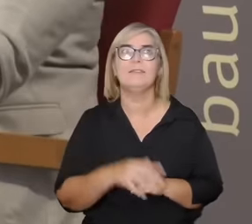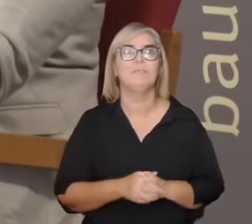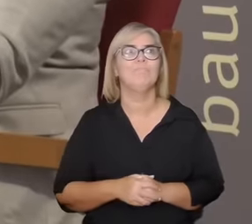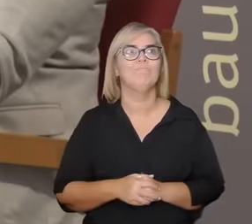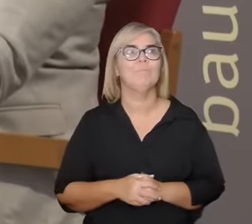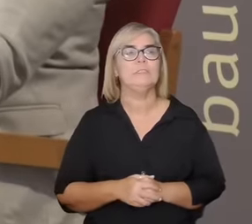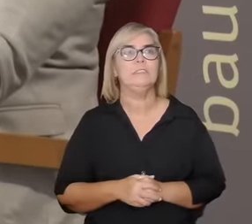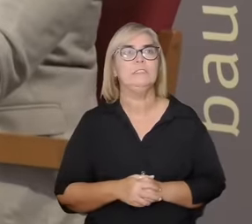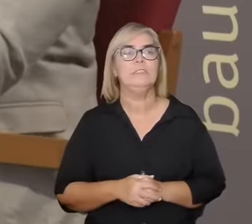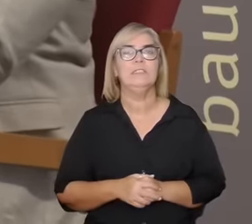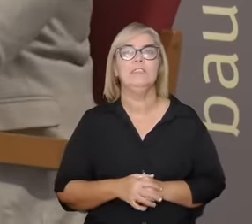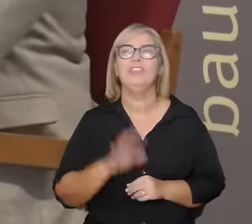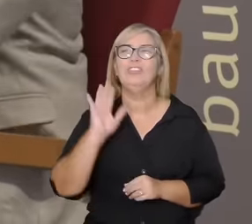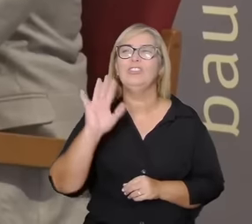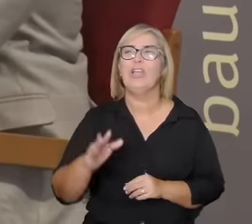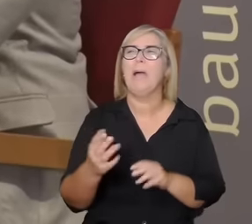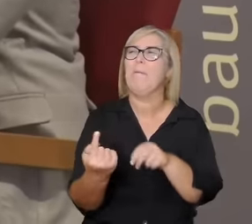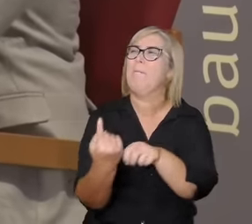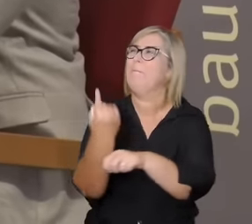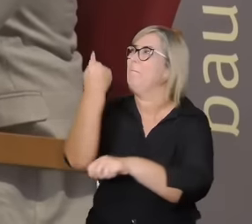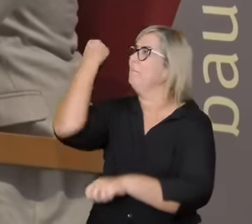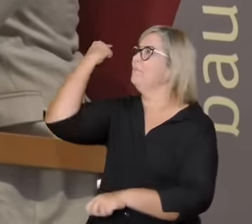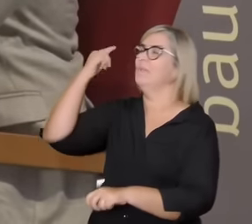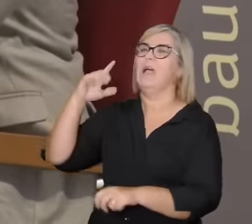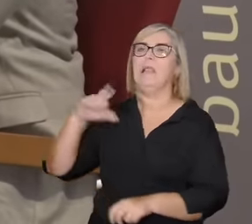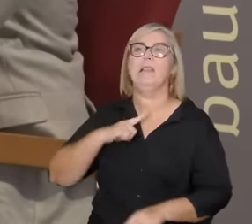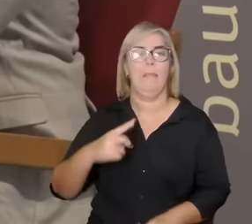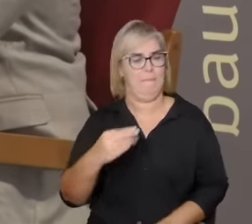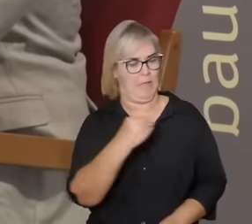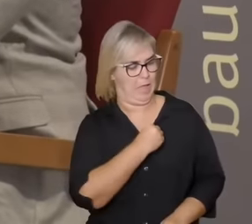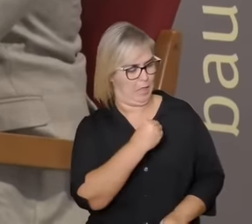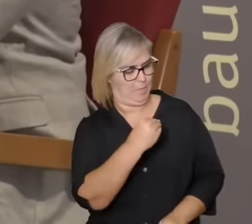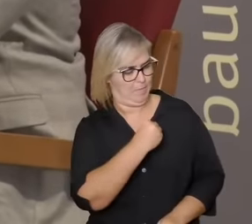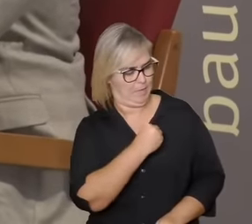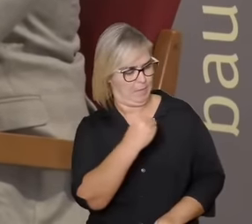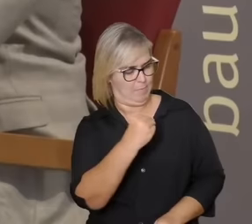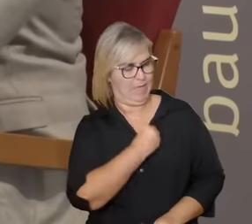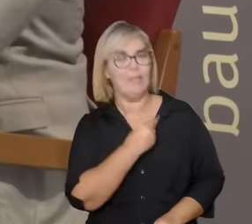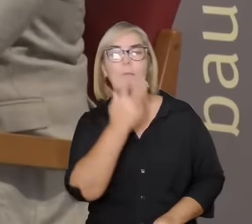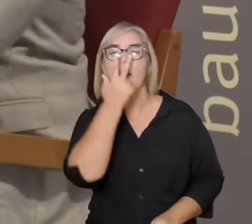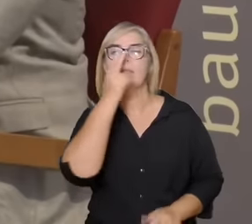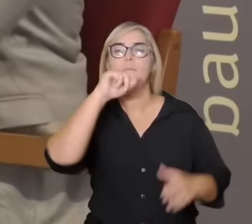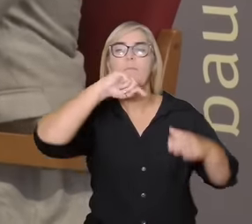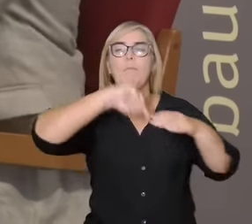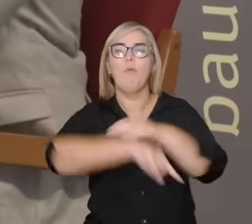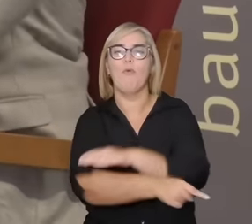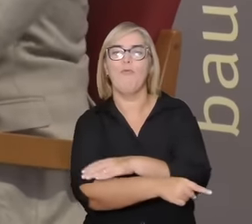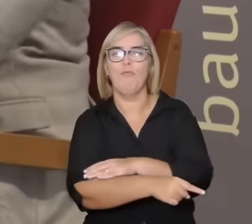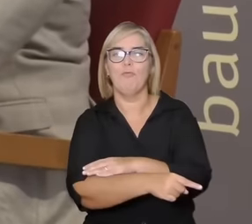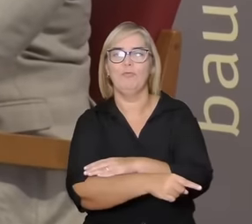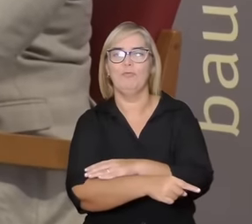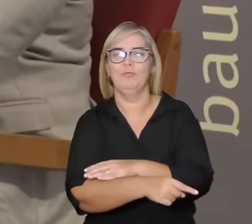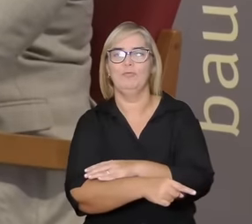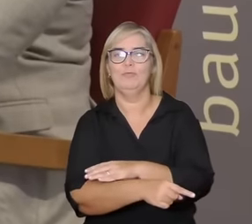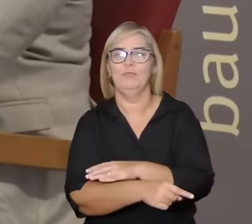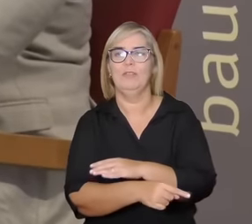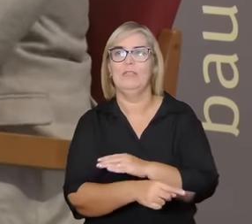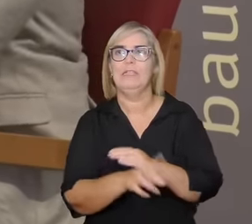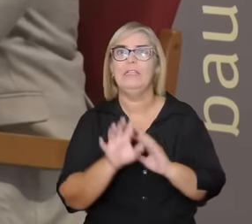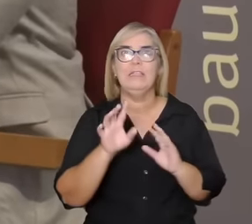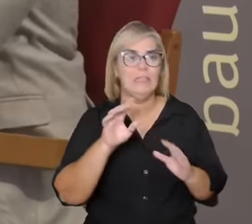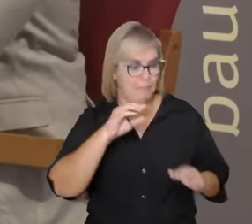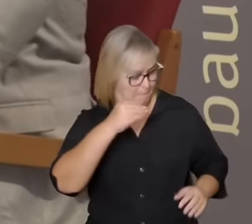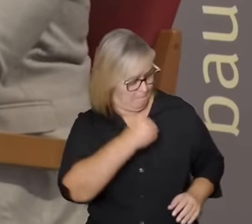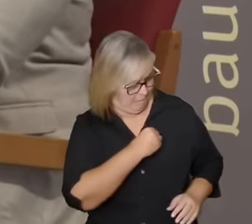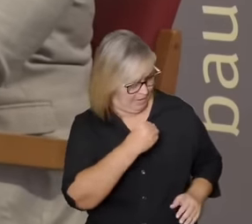originária enquanto as tradições cosmofílicas elas não surgem da culpa né